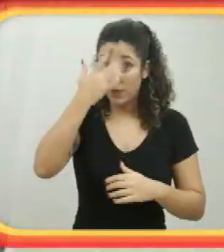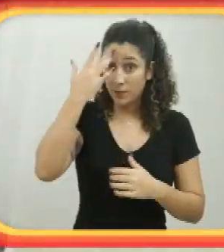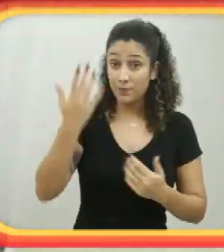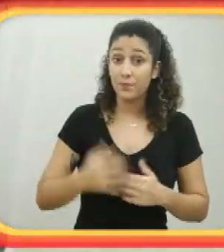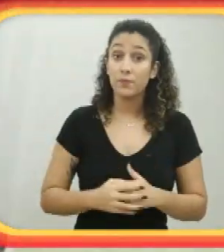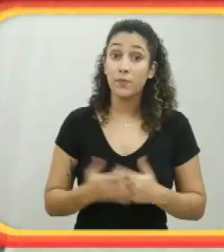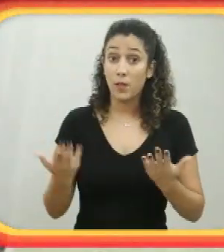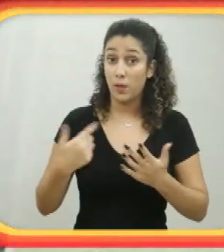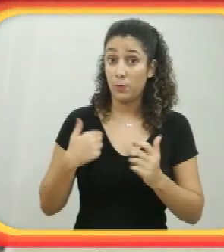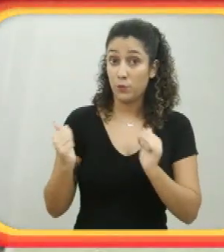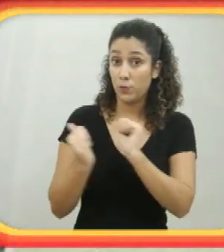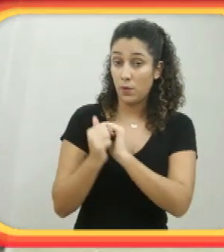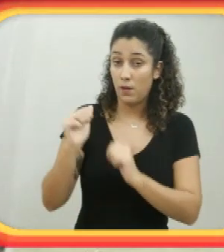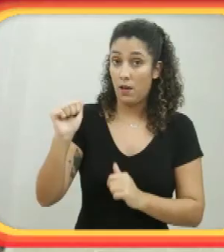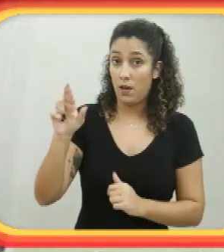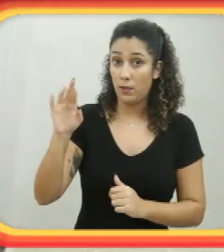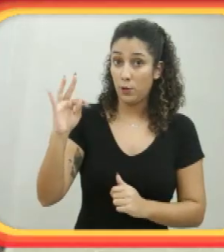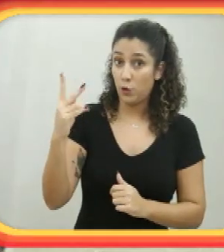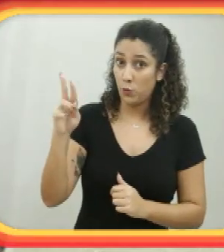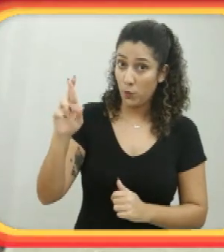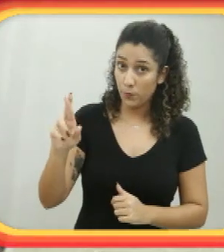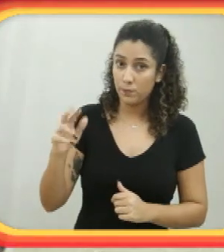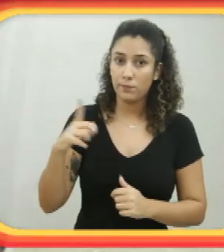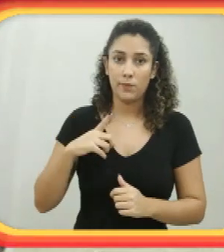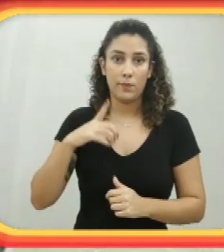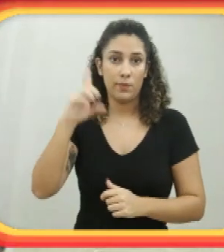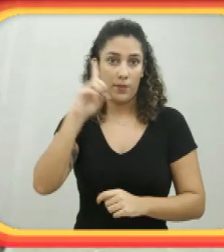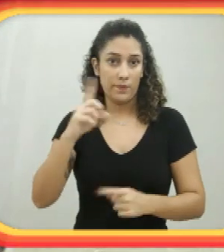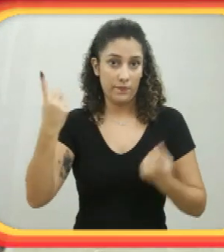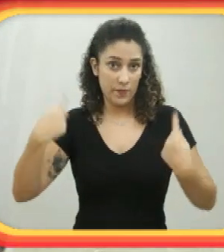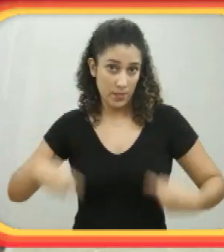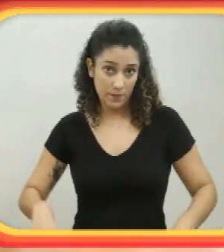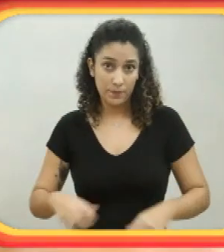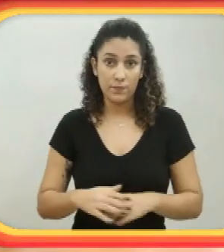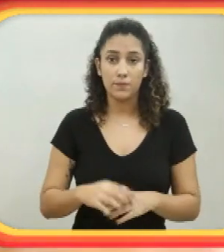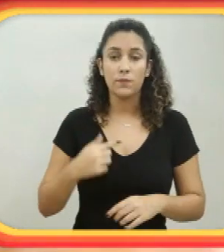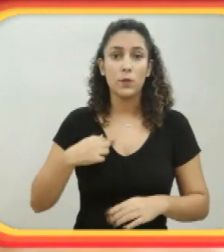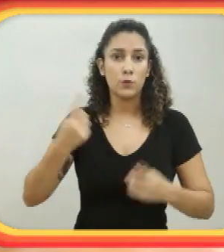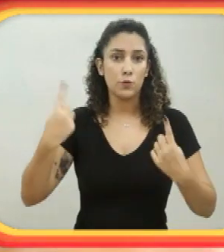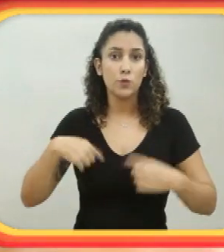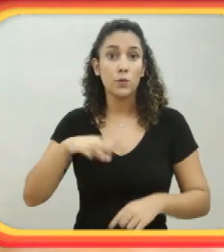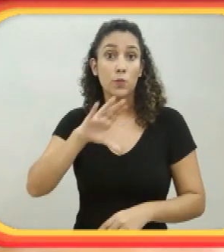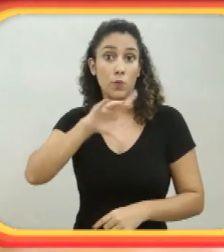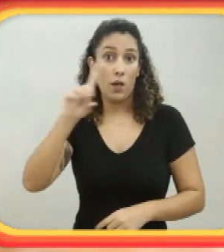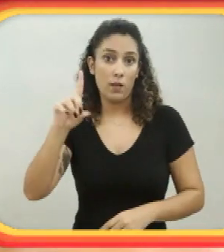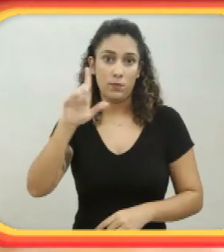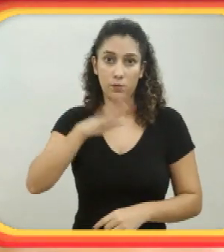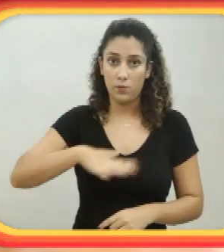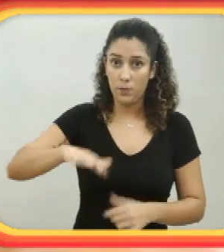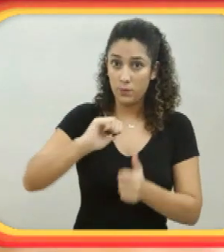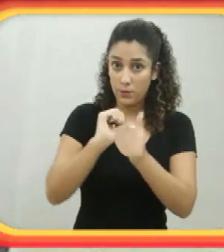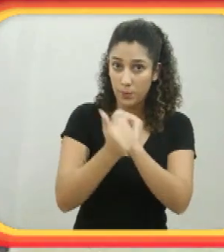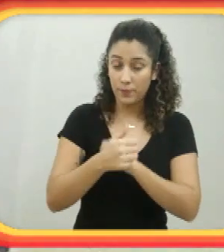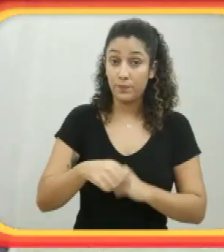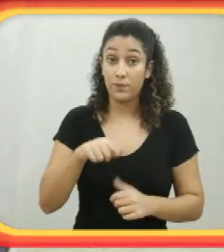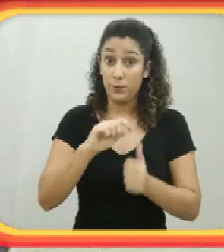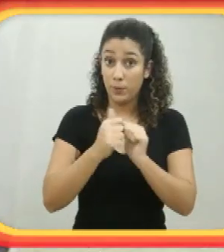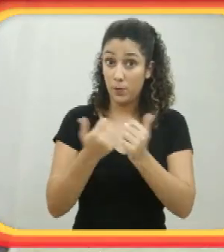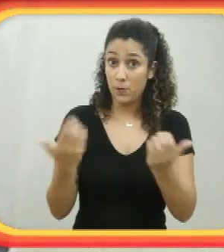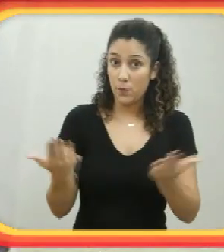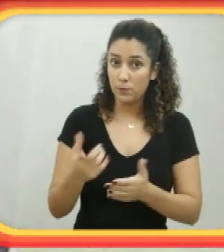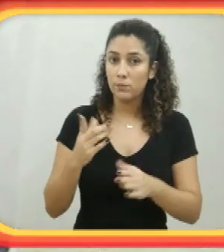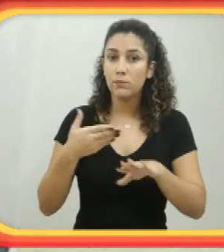Gente, agora estou com o Arthur Nogueira, que tem deficiência física e é coordenador geral do esporte. O